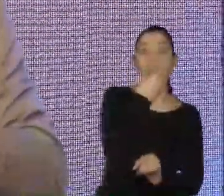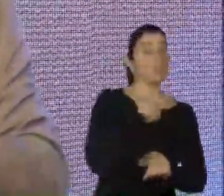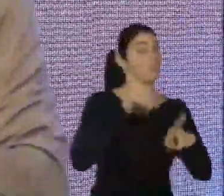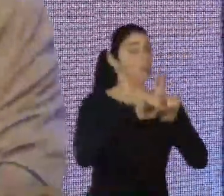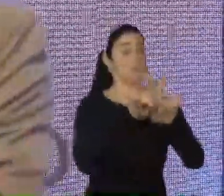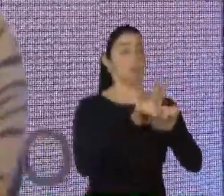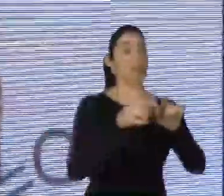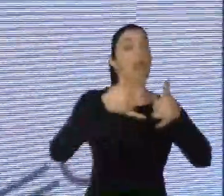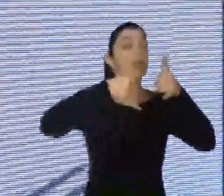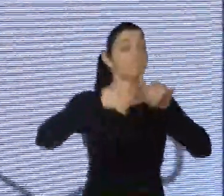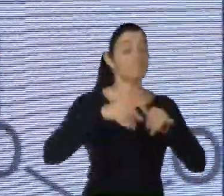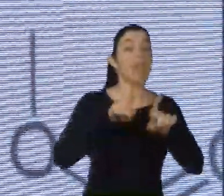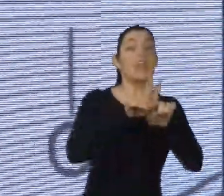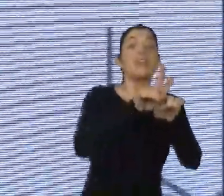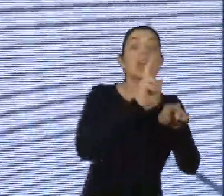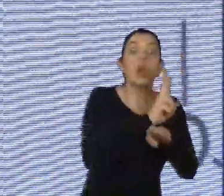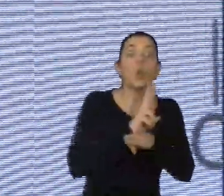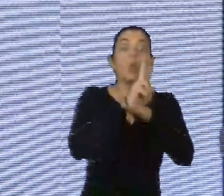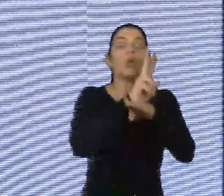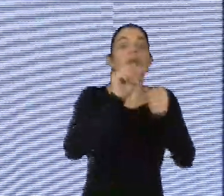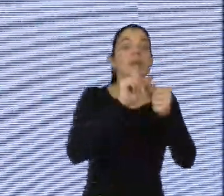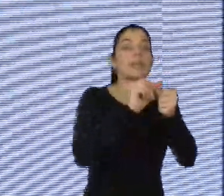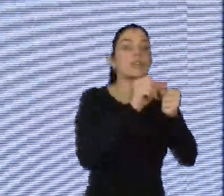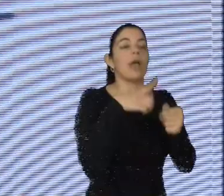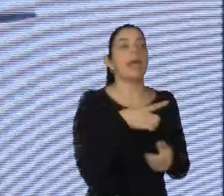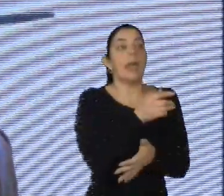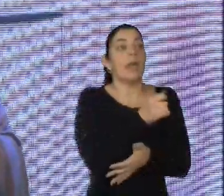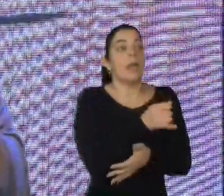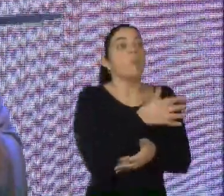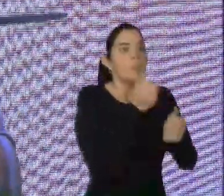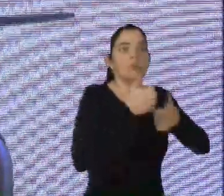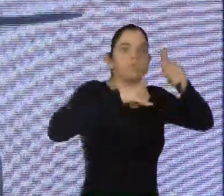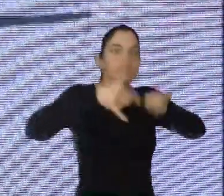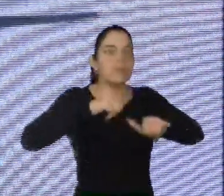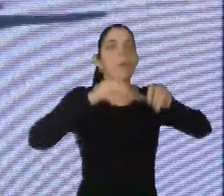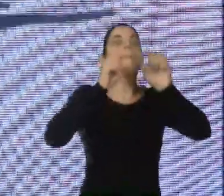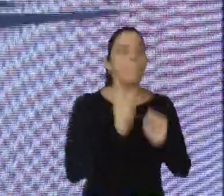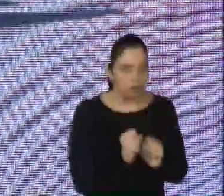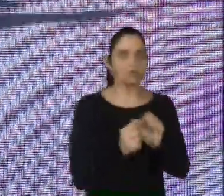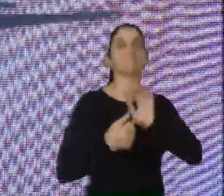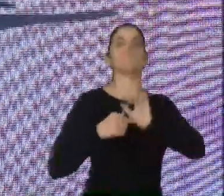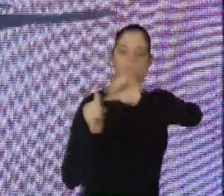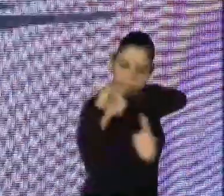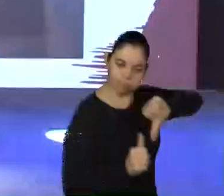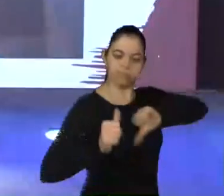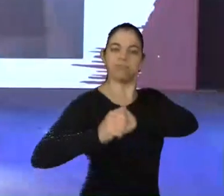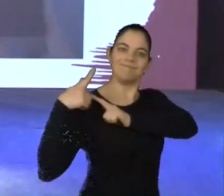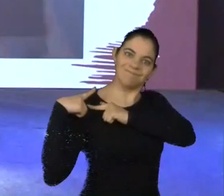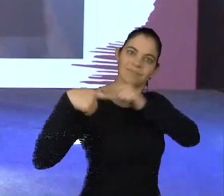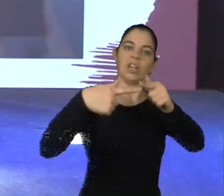De qualquer forma, aqui eu estou provando para vocês, com a utilização de um recurso químico, eu posso mudar o destino e a apresentação genética de uma pessoa.